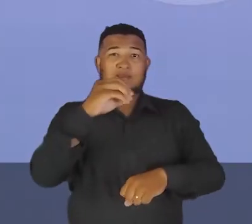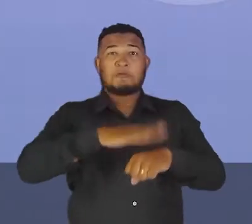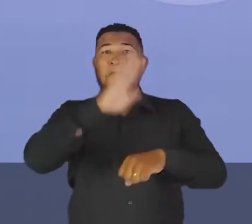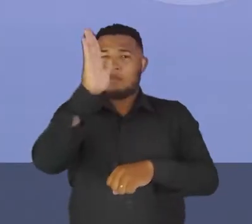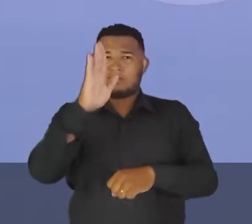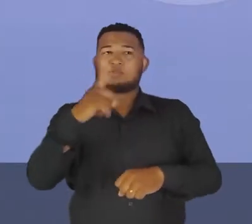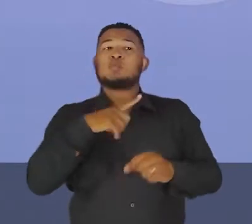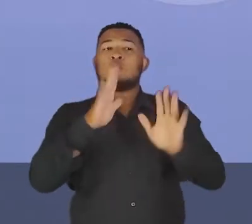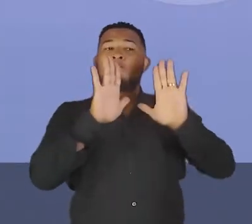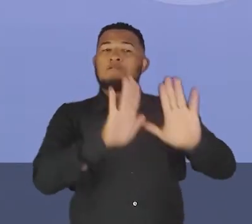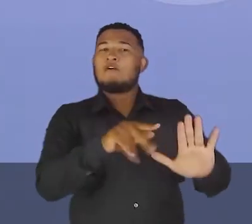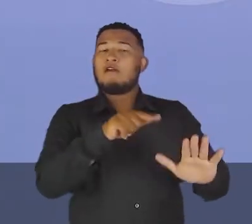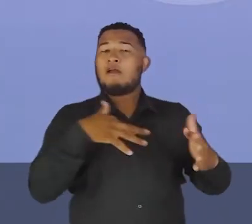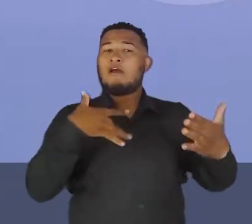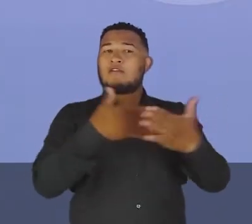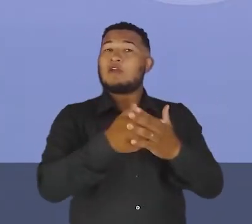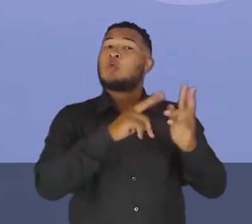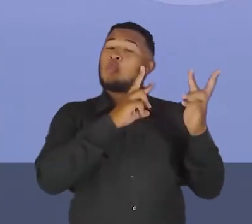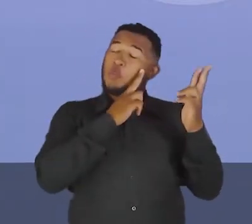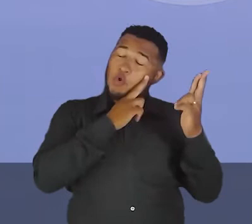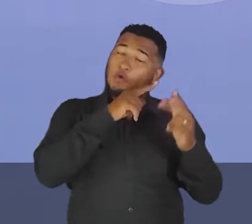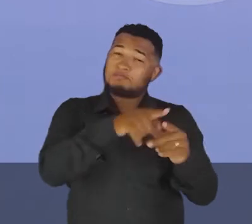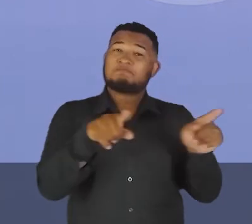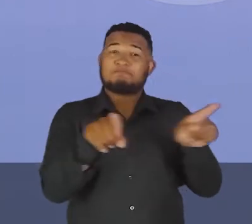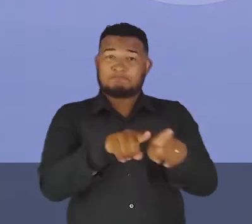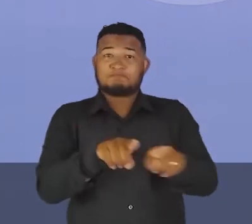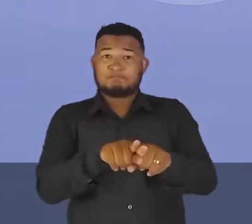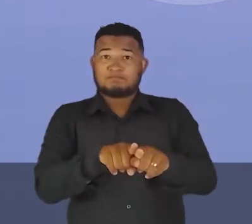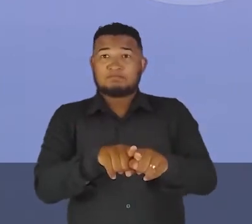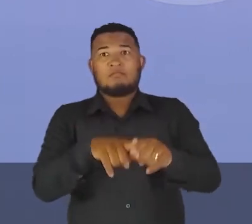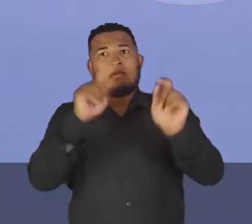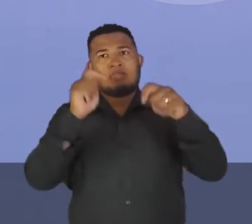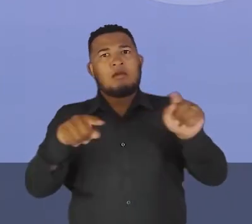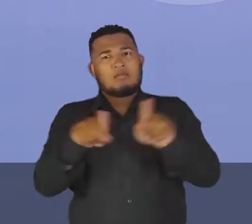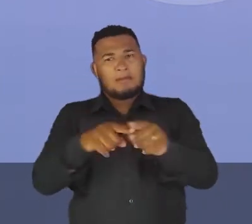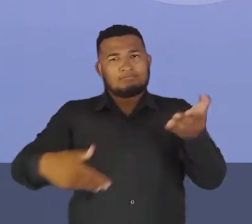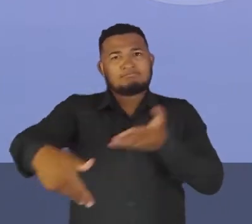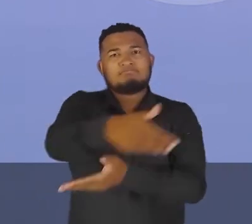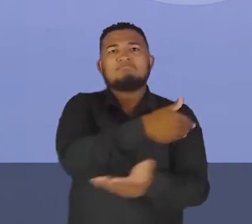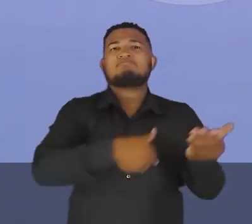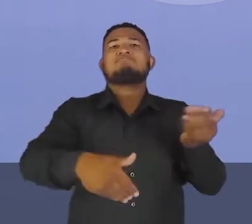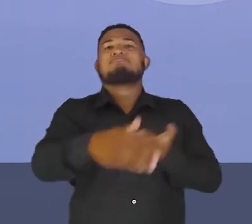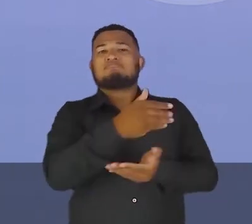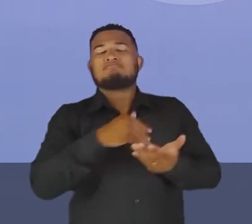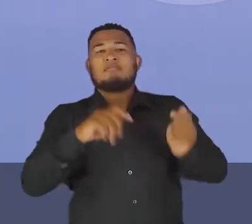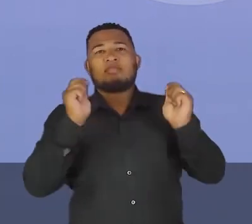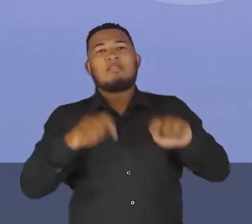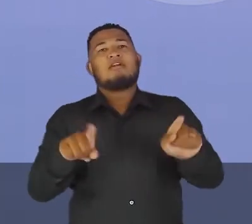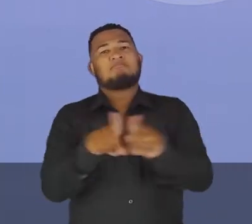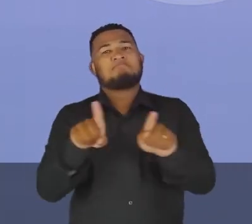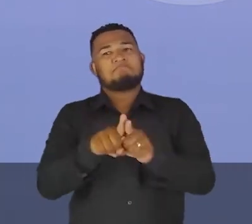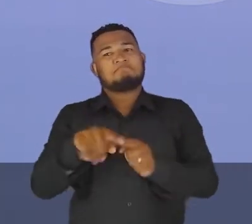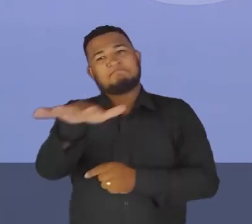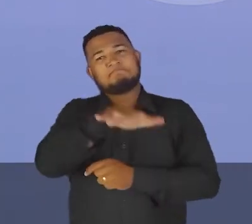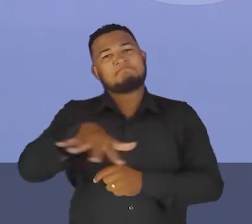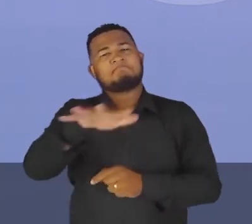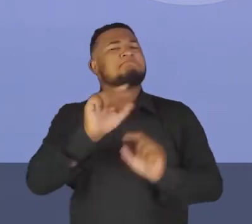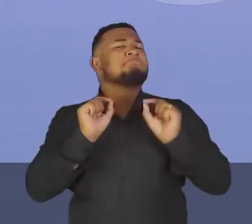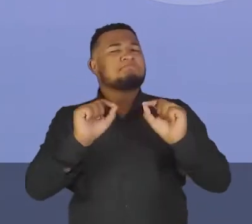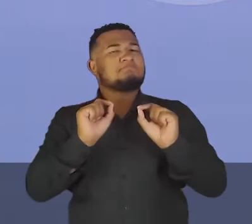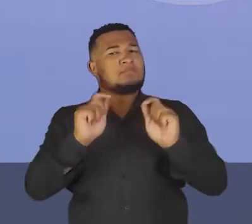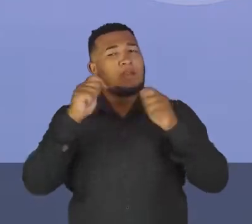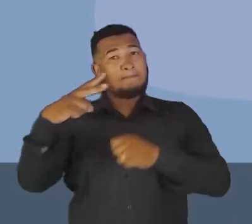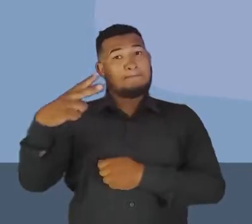crianças pensaram inclusive nos espaços, tá? Para a interação entre eles, eles gostariam de ter espaços para que eles pudessem, né? Ter